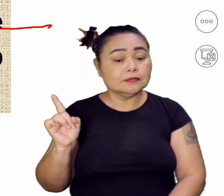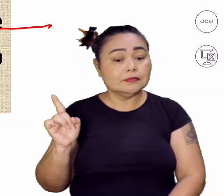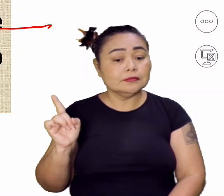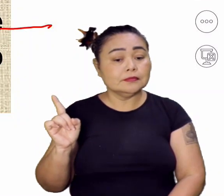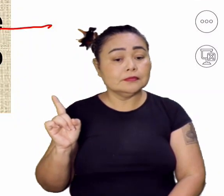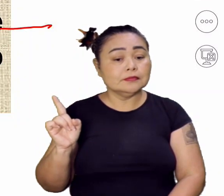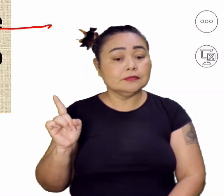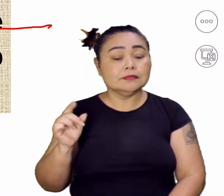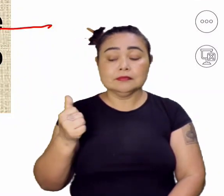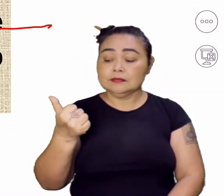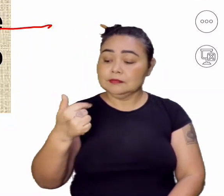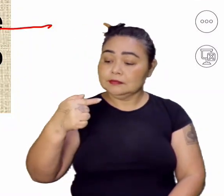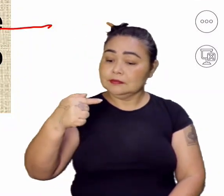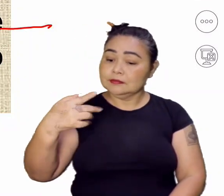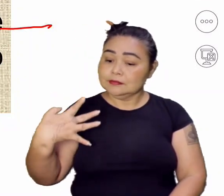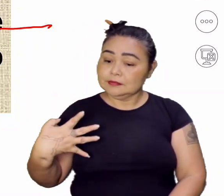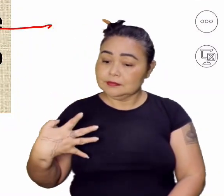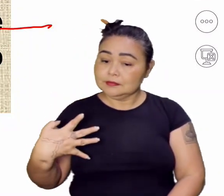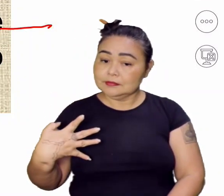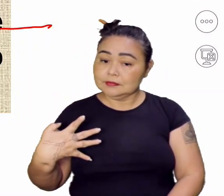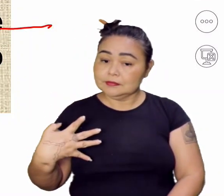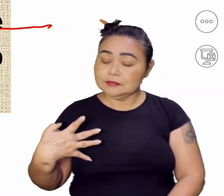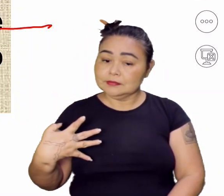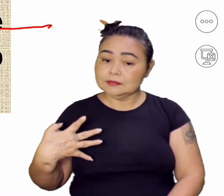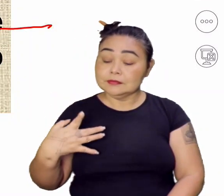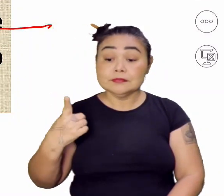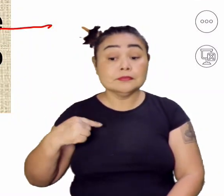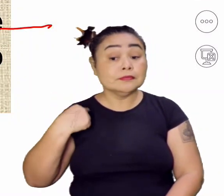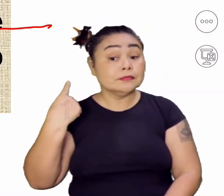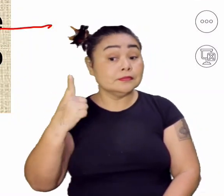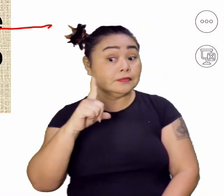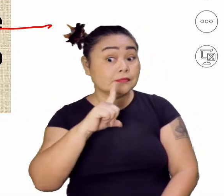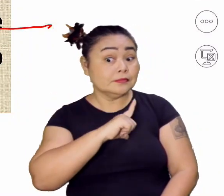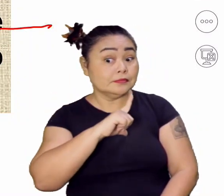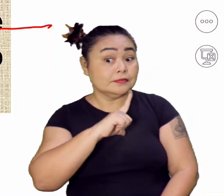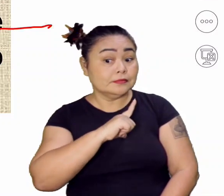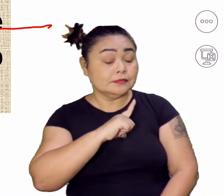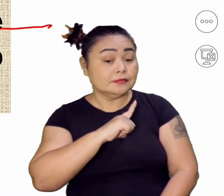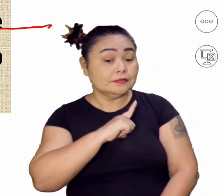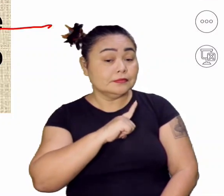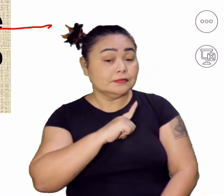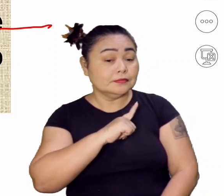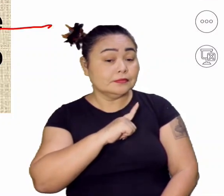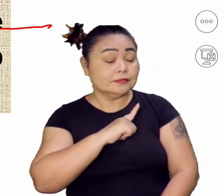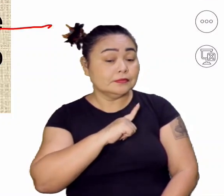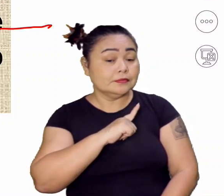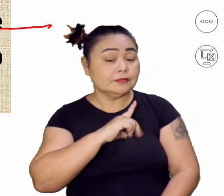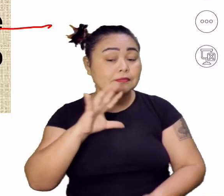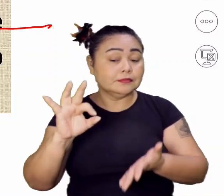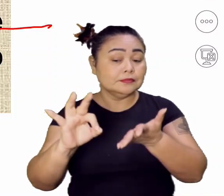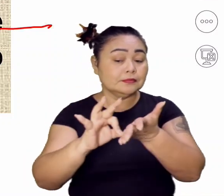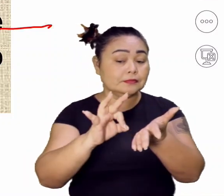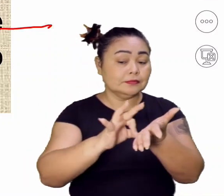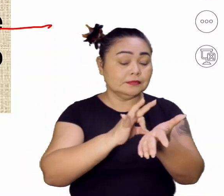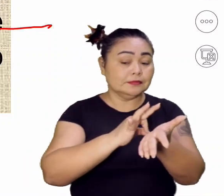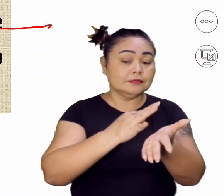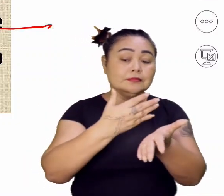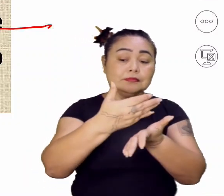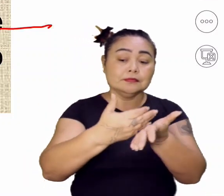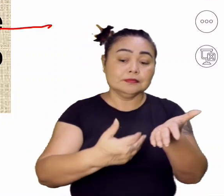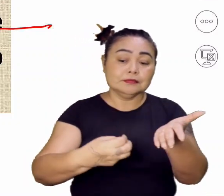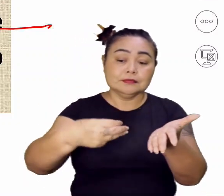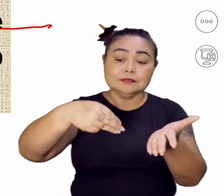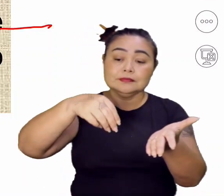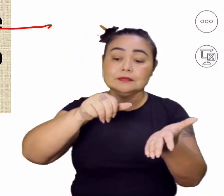Em 1774, nós já tínhamos aí a assinatura do Tratado de Madrid, que é de